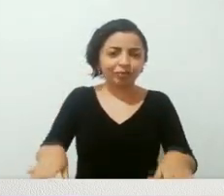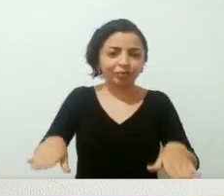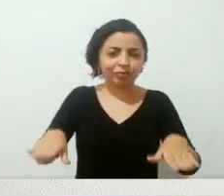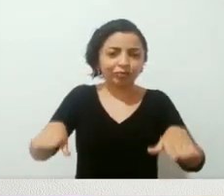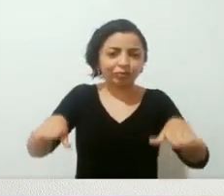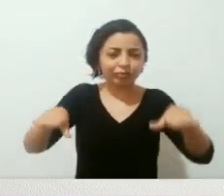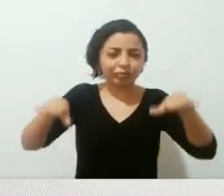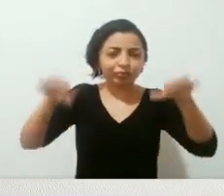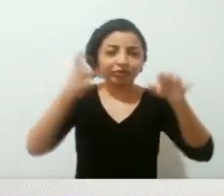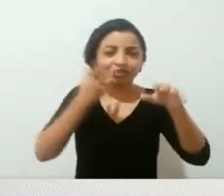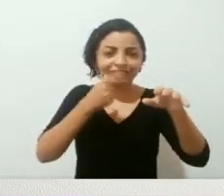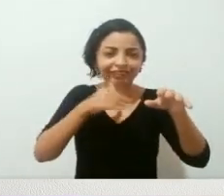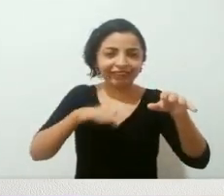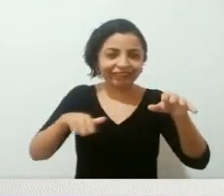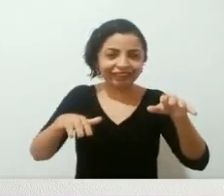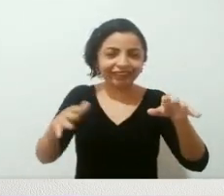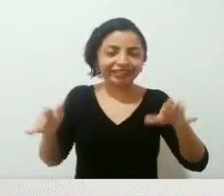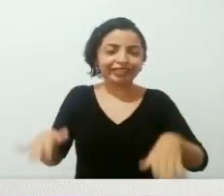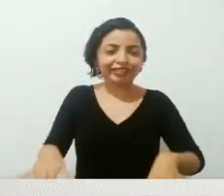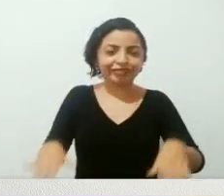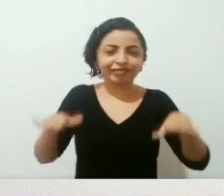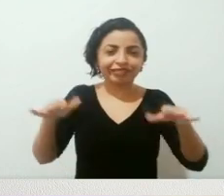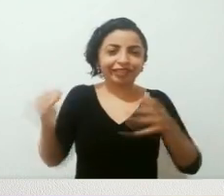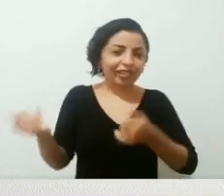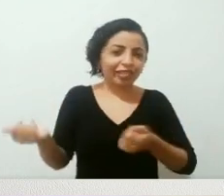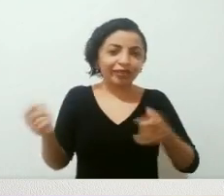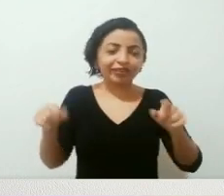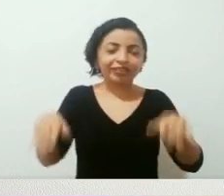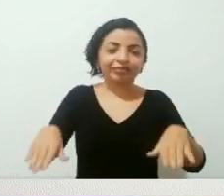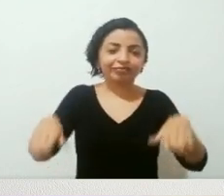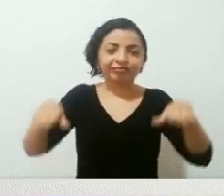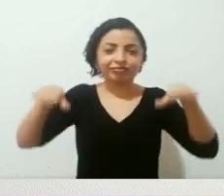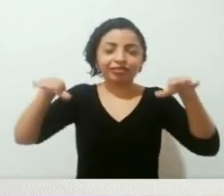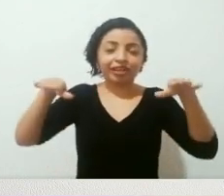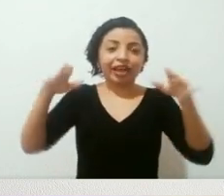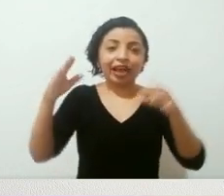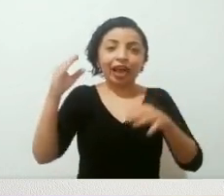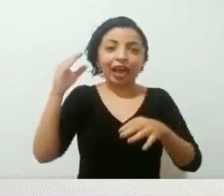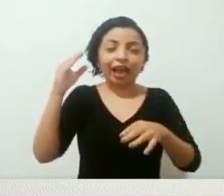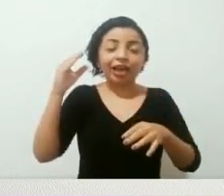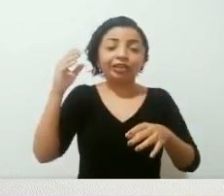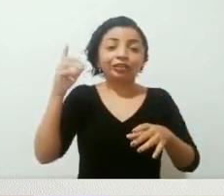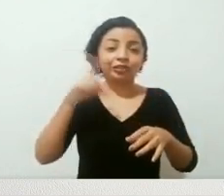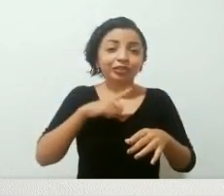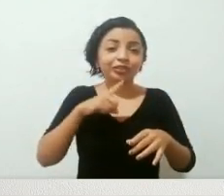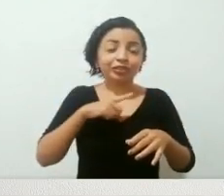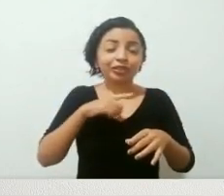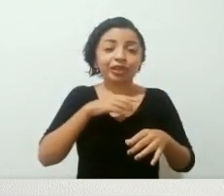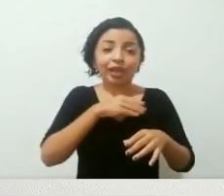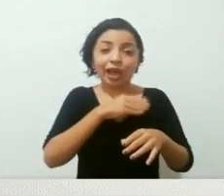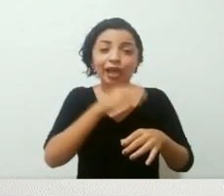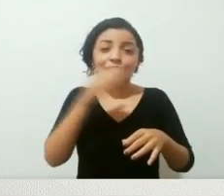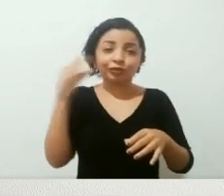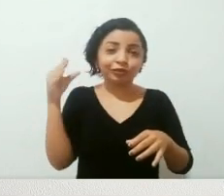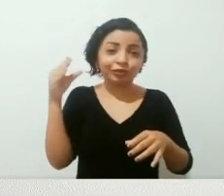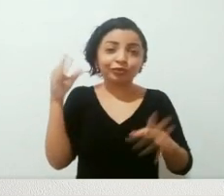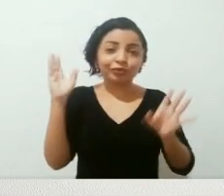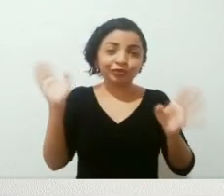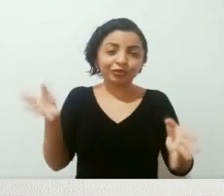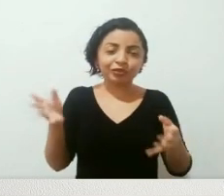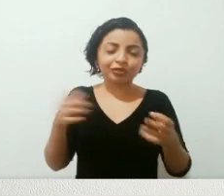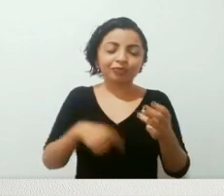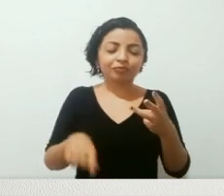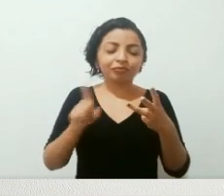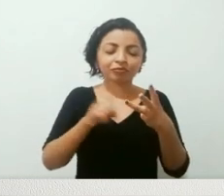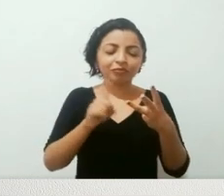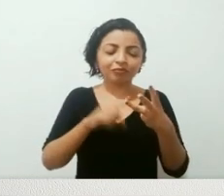juventude, e agora a fase, a período intermédio, acho que é o tempo intermédio, que é o subtítulo